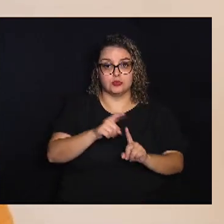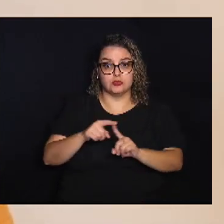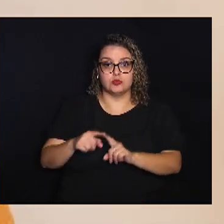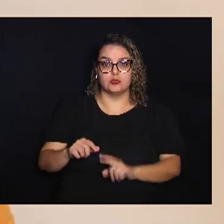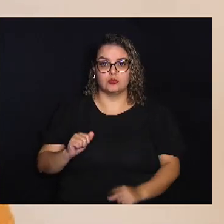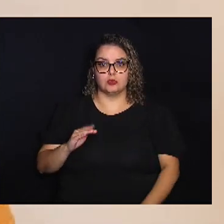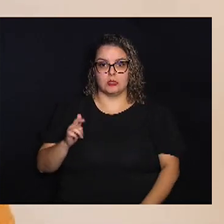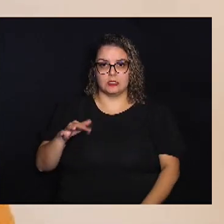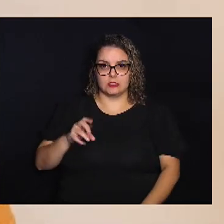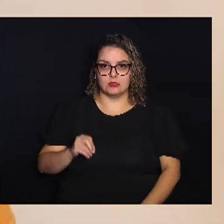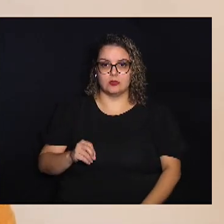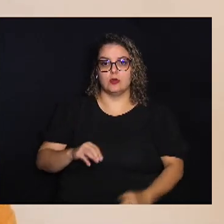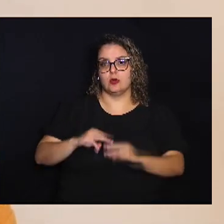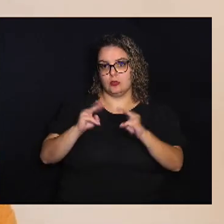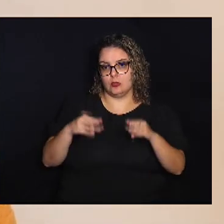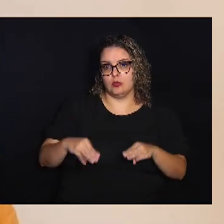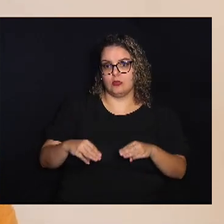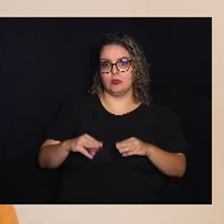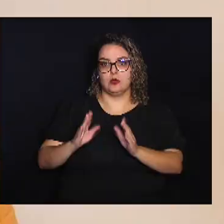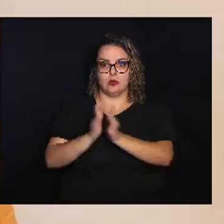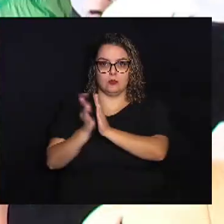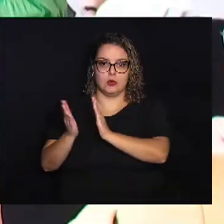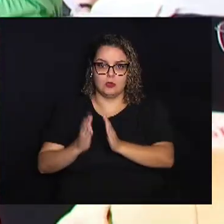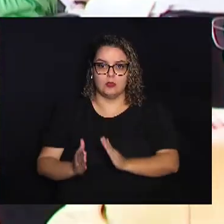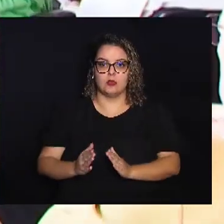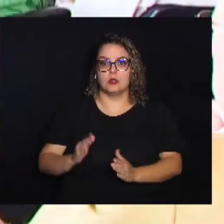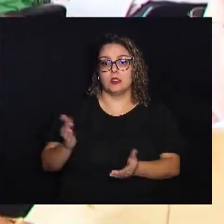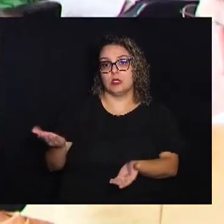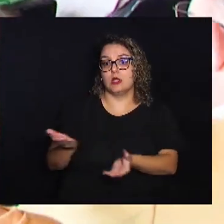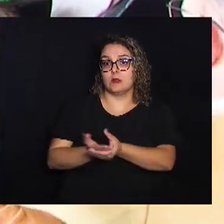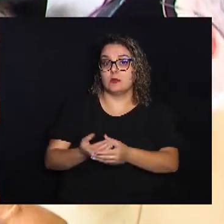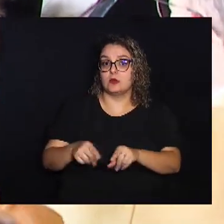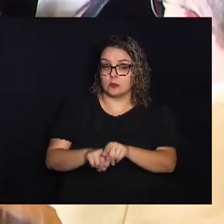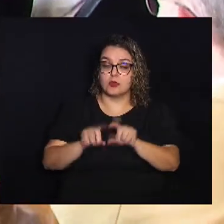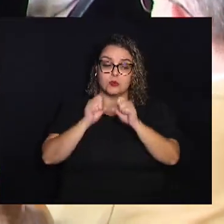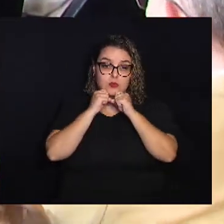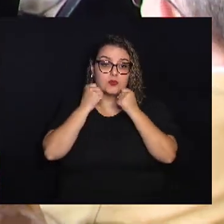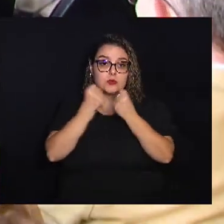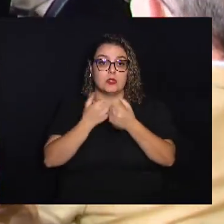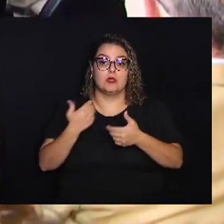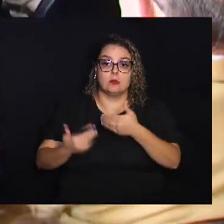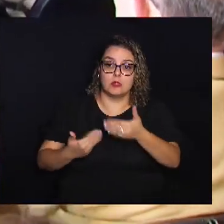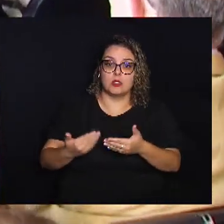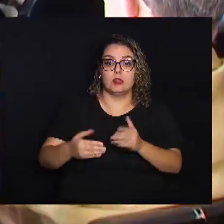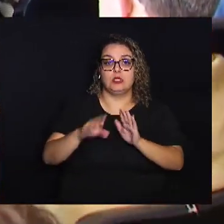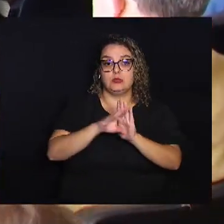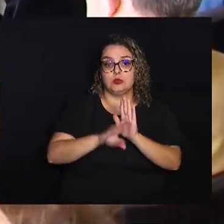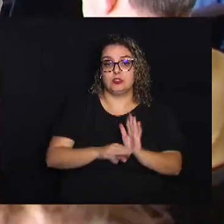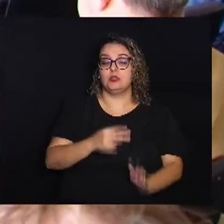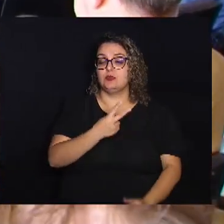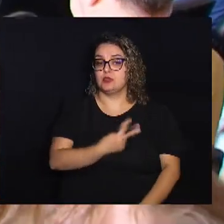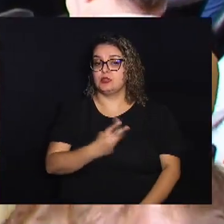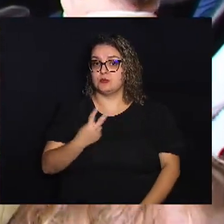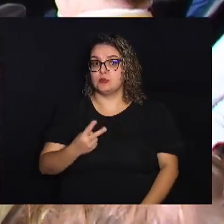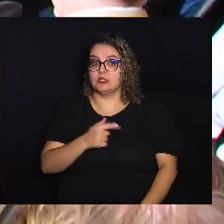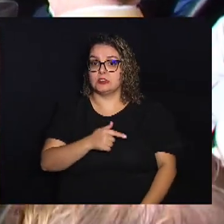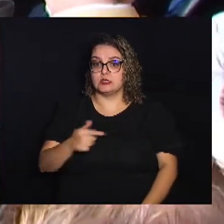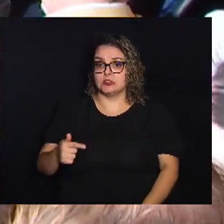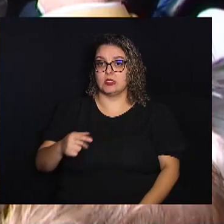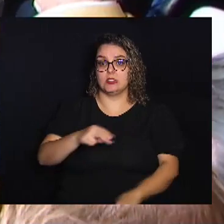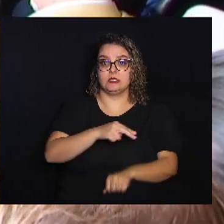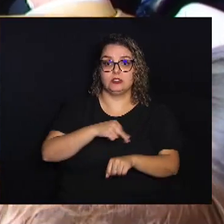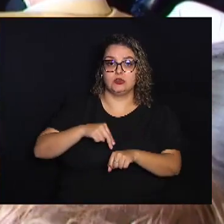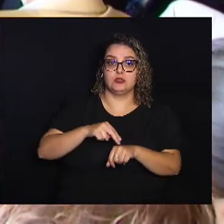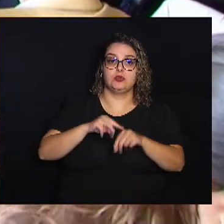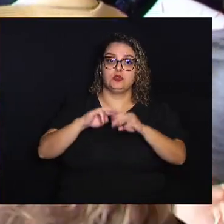acervo Tanto museológico Bibliográfico E arquivístico O seminário Faz parte da programação Da 22ª Semana Nacional